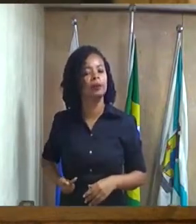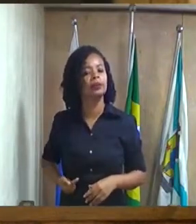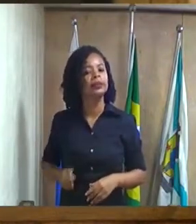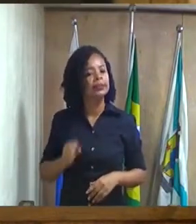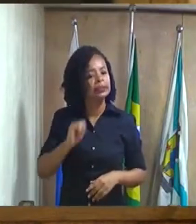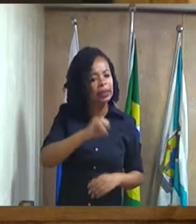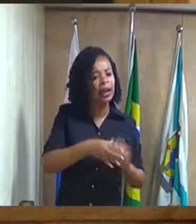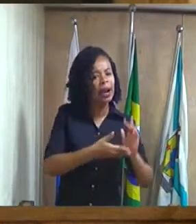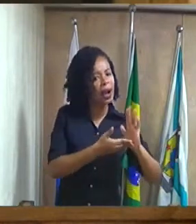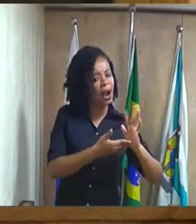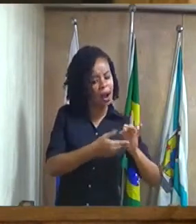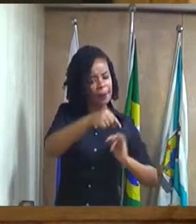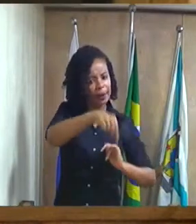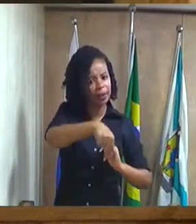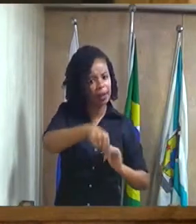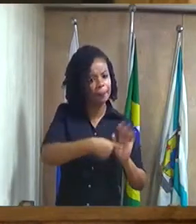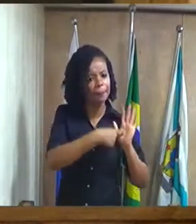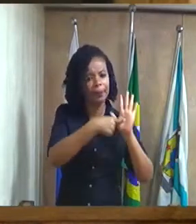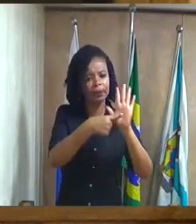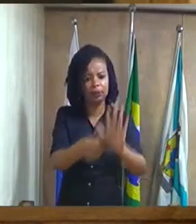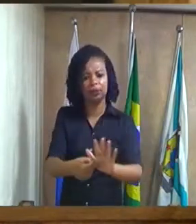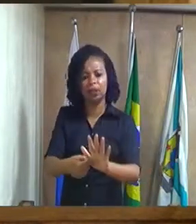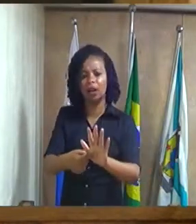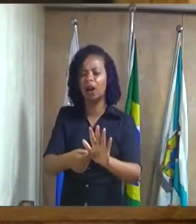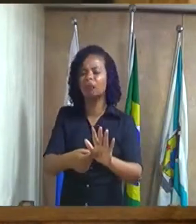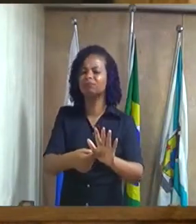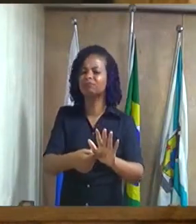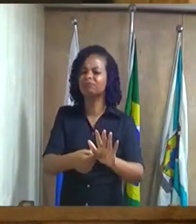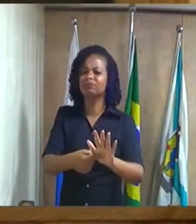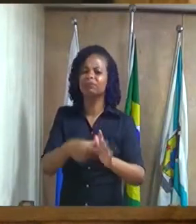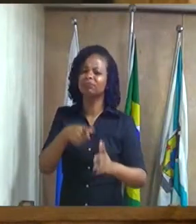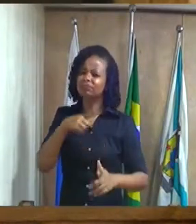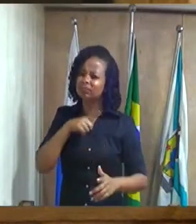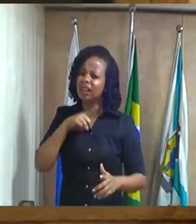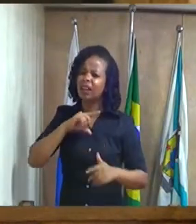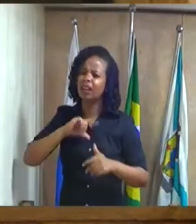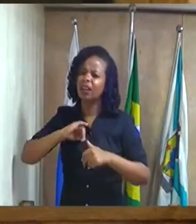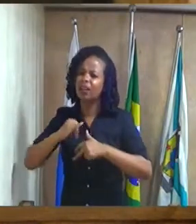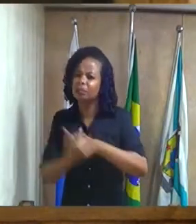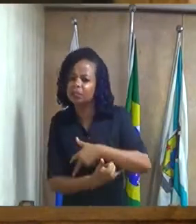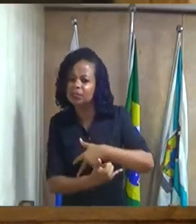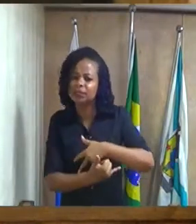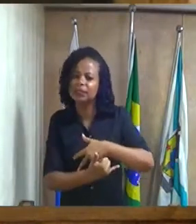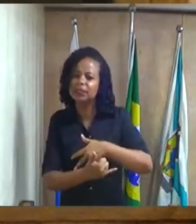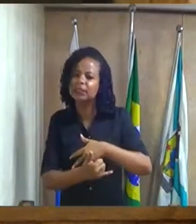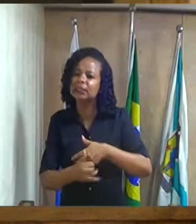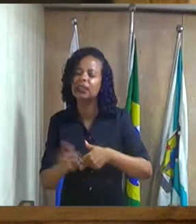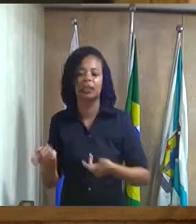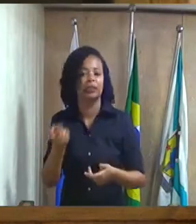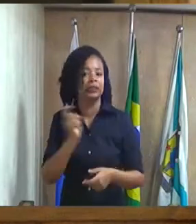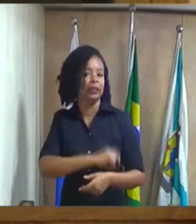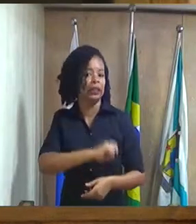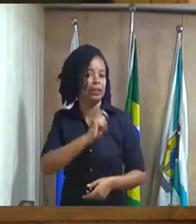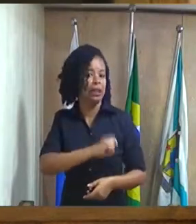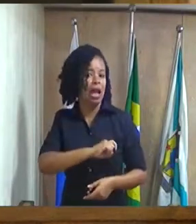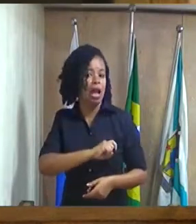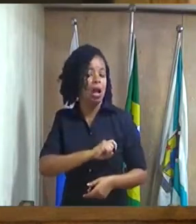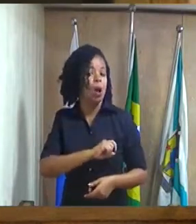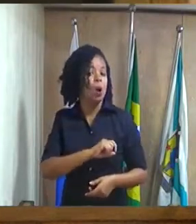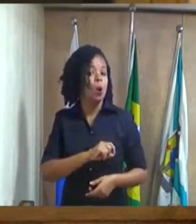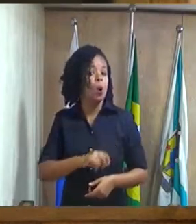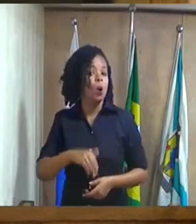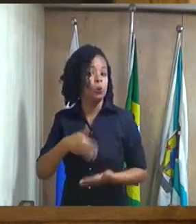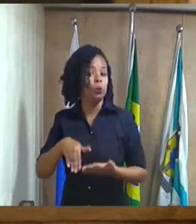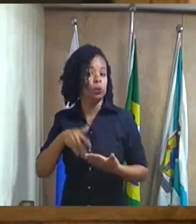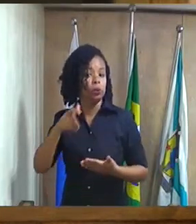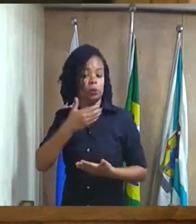câmara aqui mostrar para ele que tem corrupção e tem sacanagem esse secretário tem que rodar porque senão para mim aí virou tudo